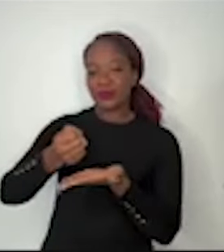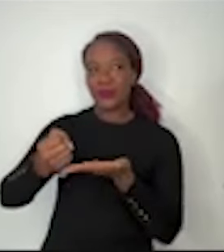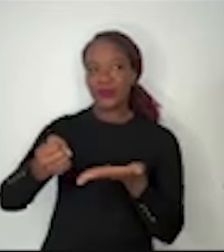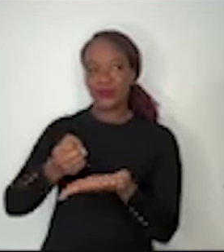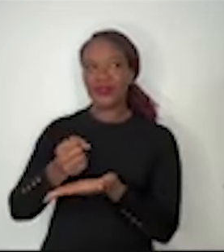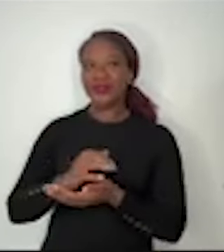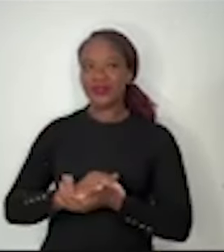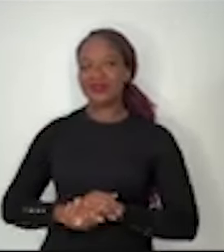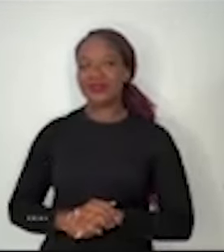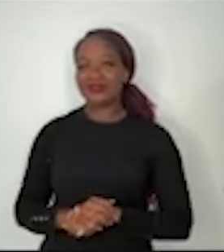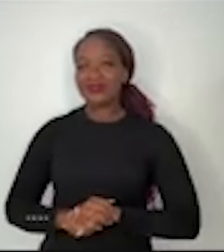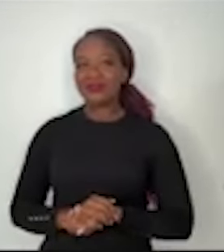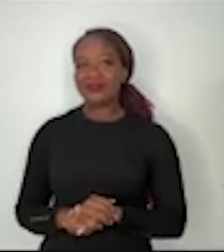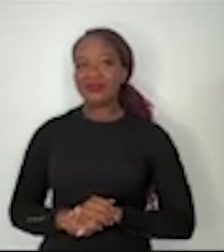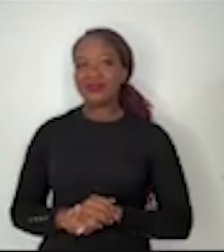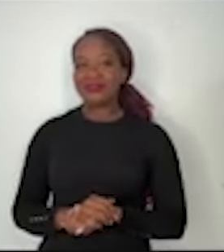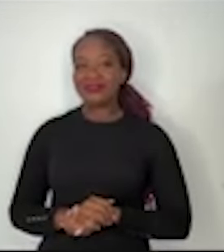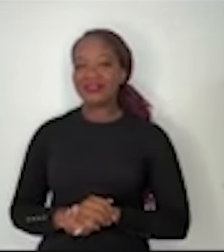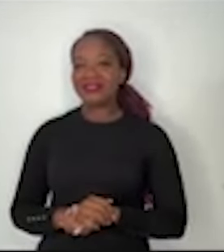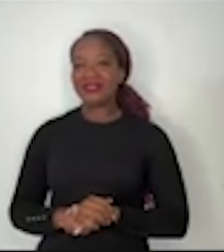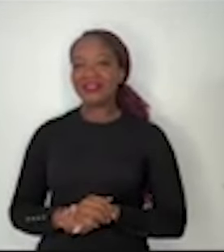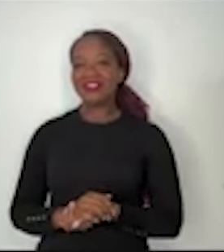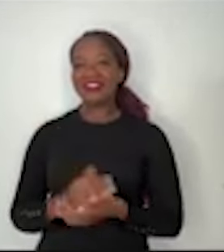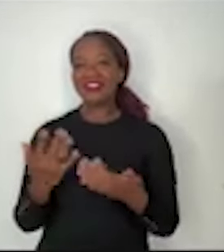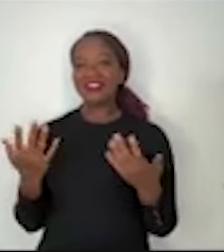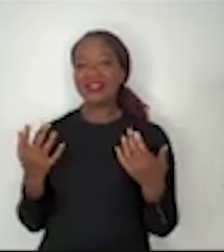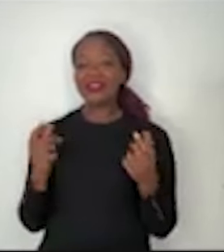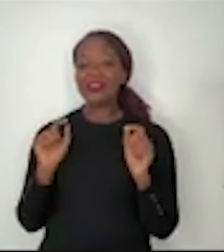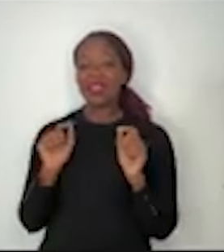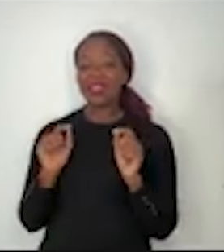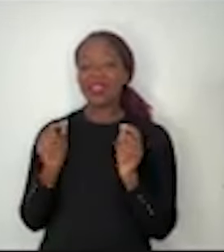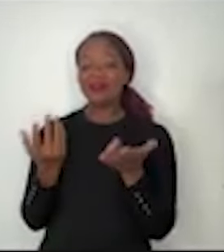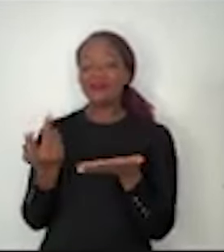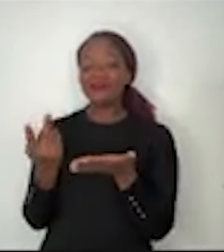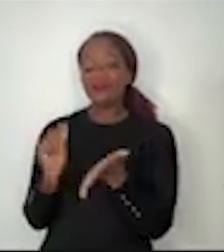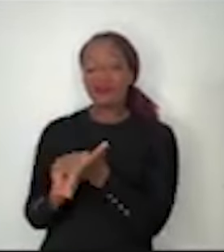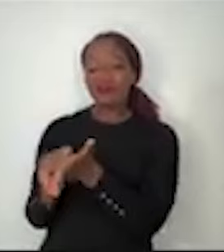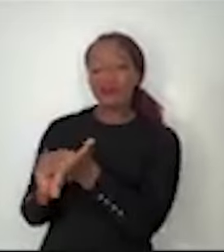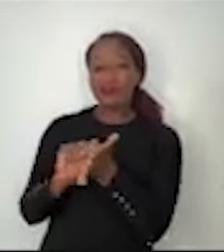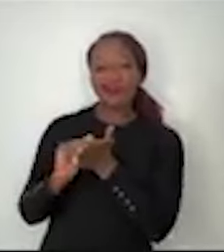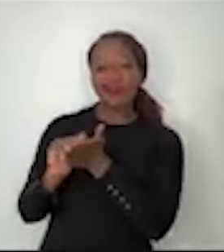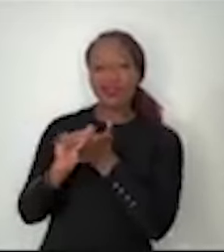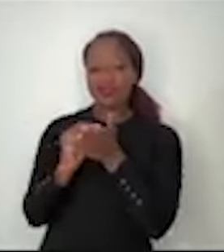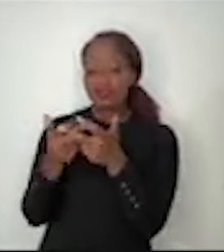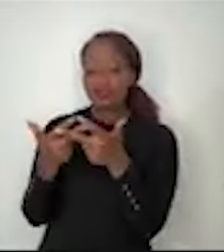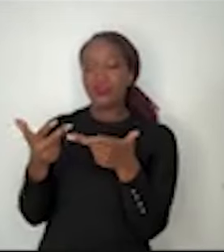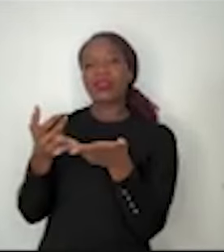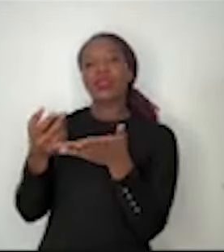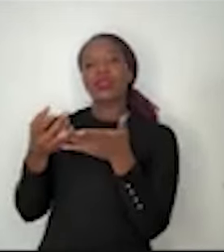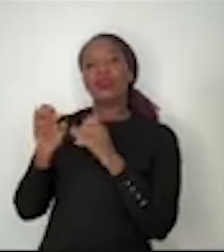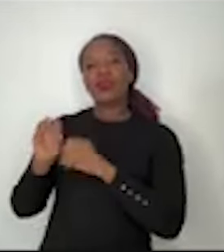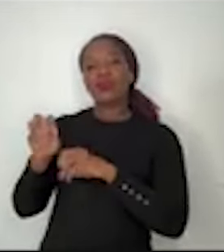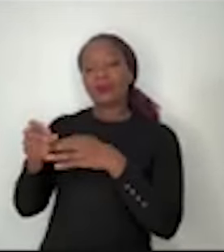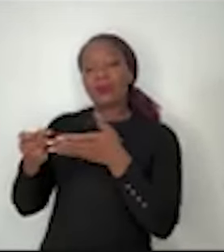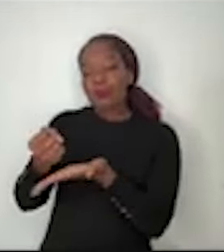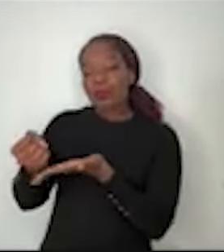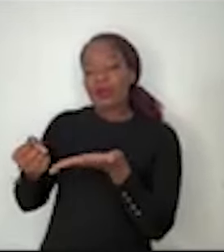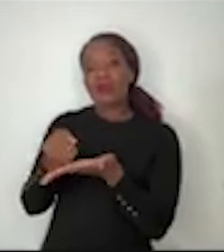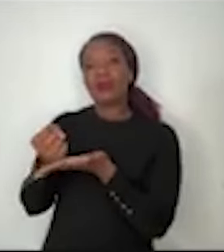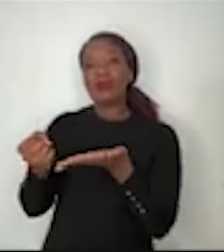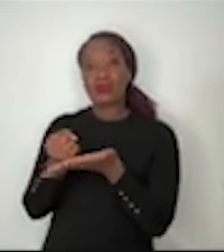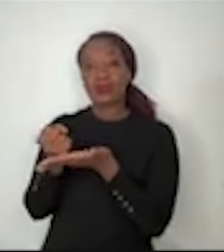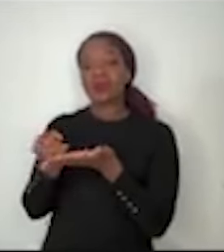atrasou na história. A deficiência na educação básica faz vidas menos iluminadas, trabalhadores menos